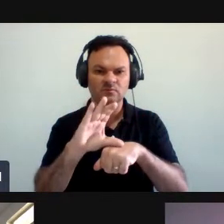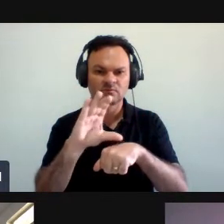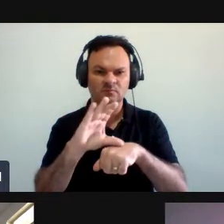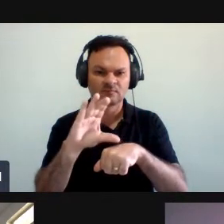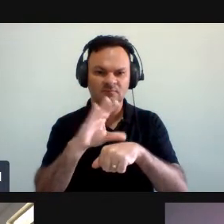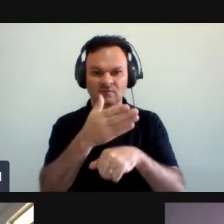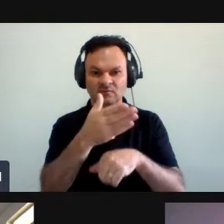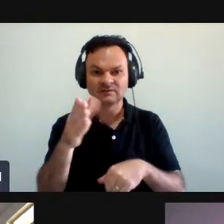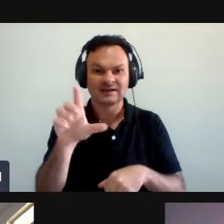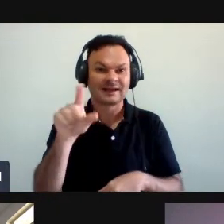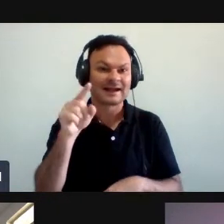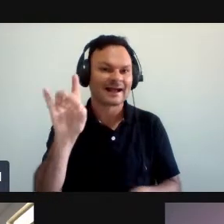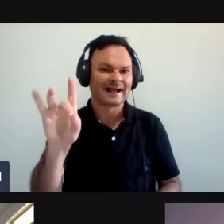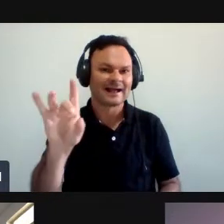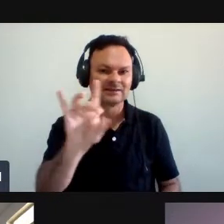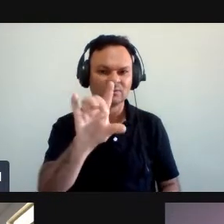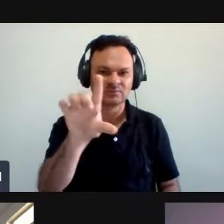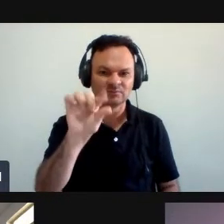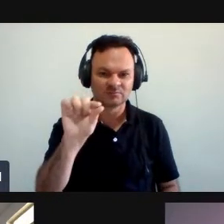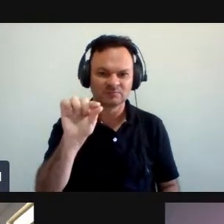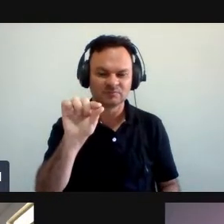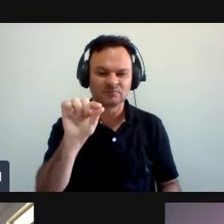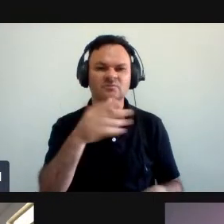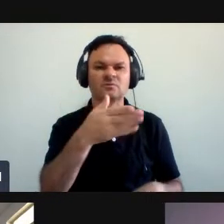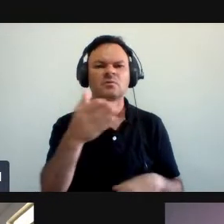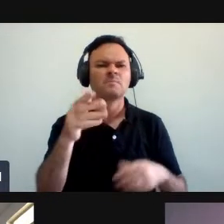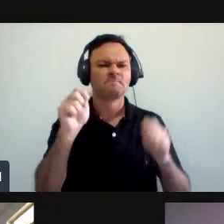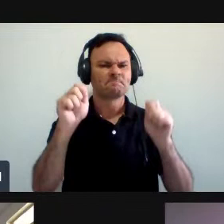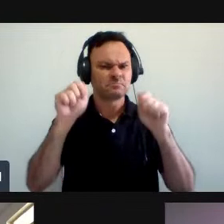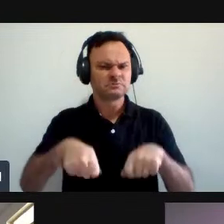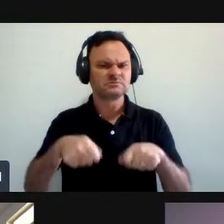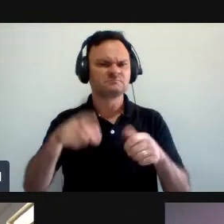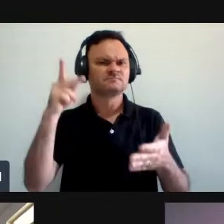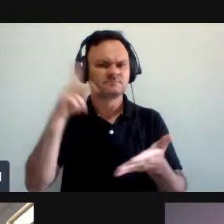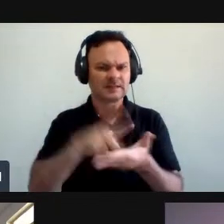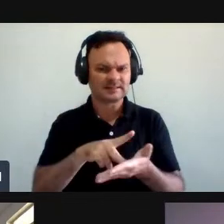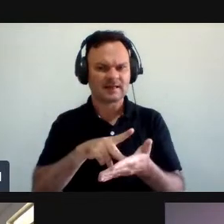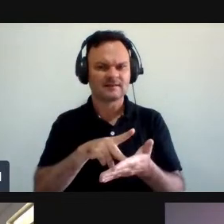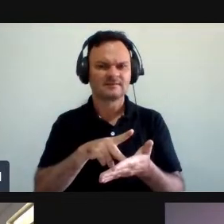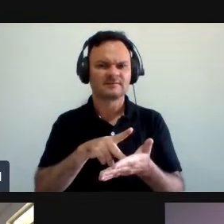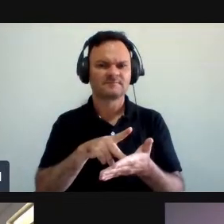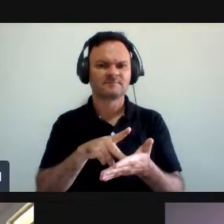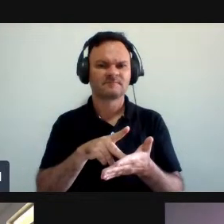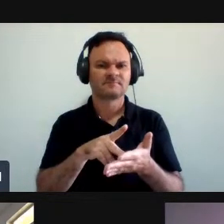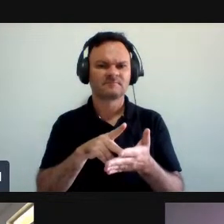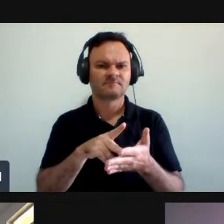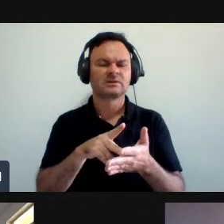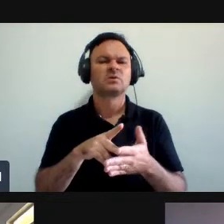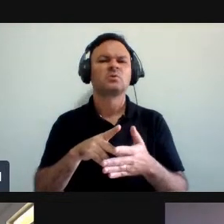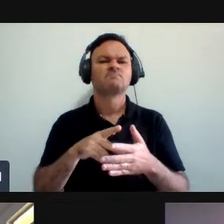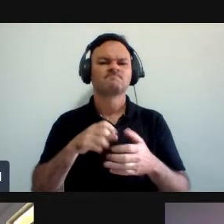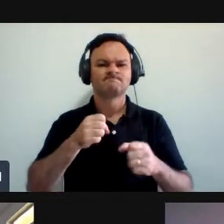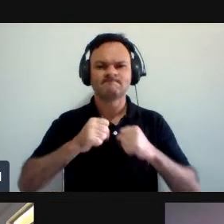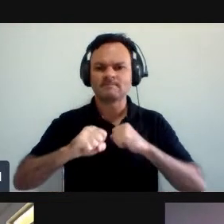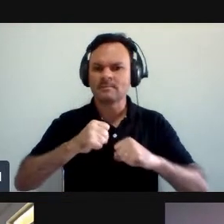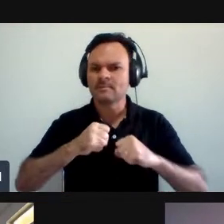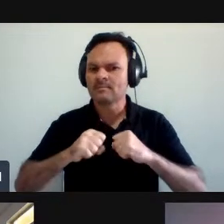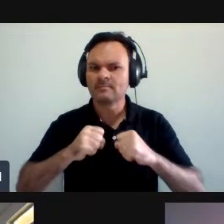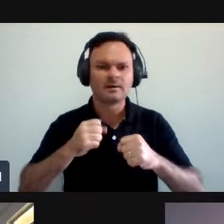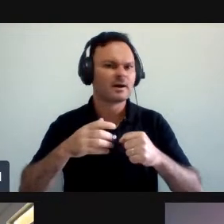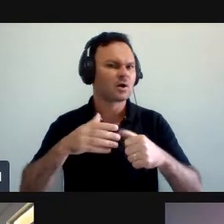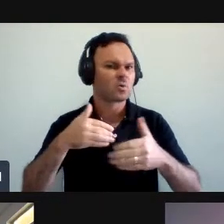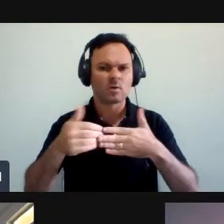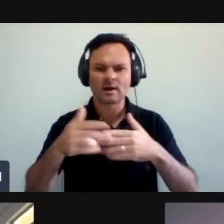vocês Tenham Condições Plenas De poder Concorrer Com qualquer Outro